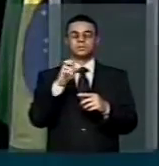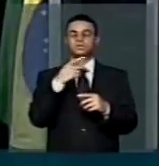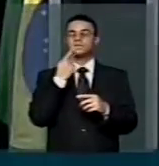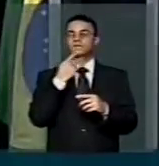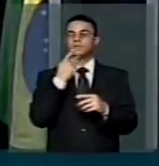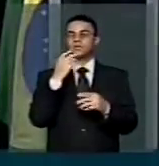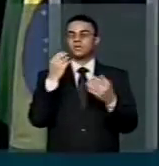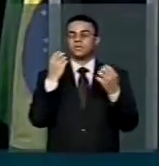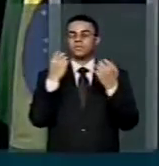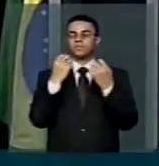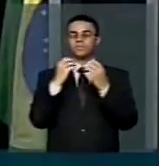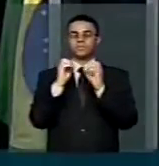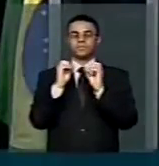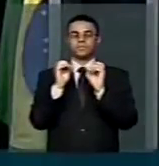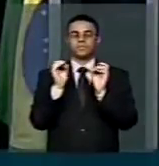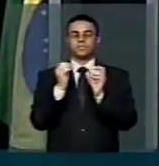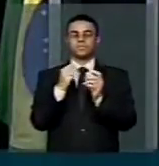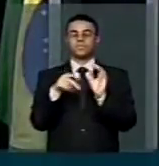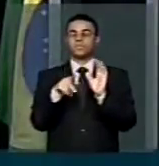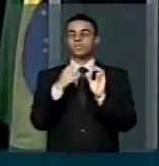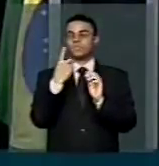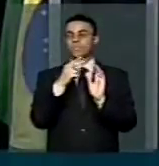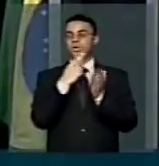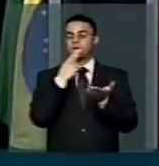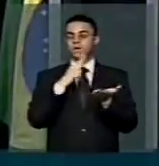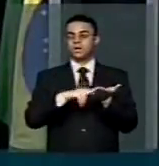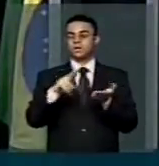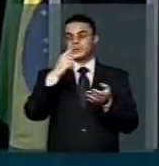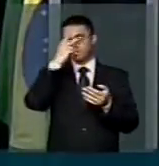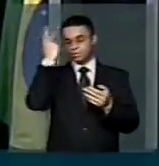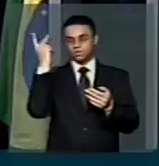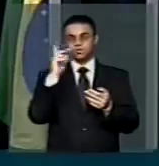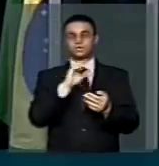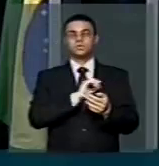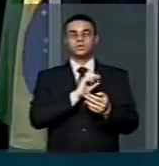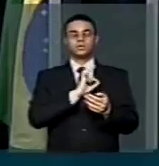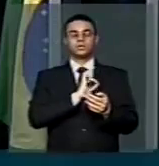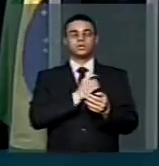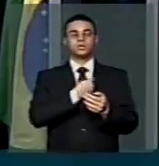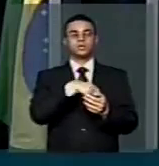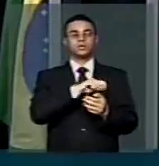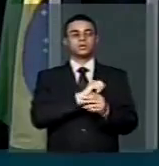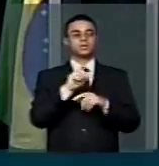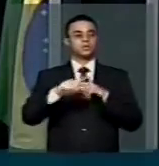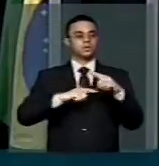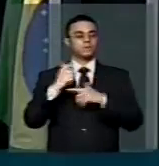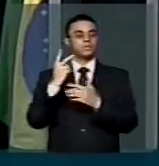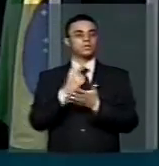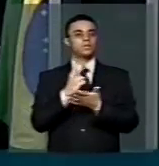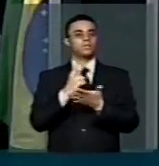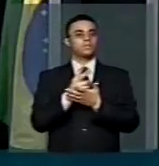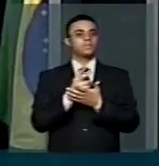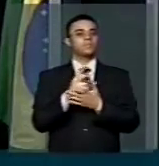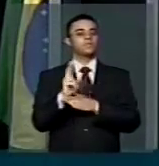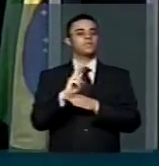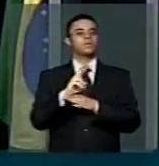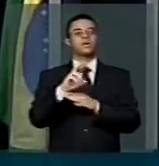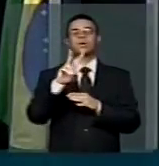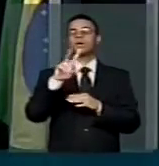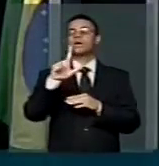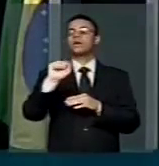delegado da Polícia Federal que trabalhou na questão da Operação Lava Jato e